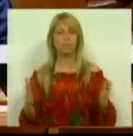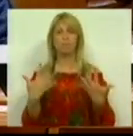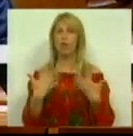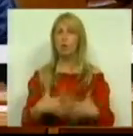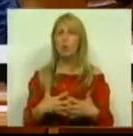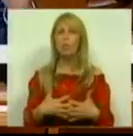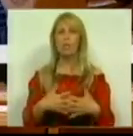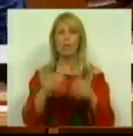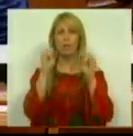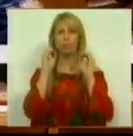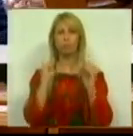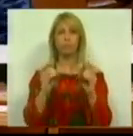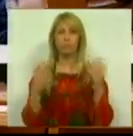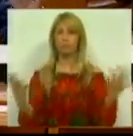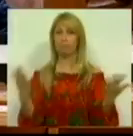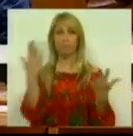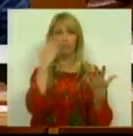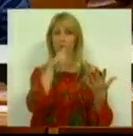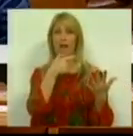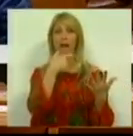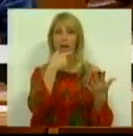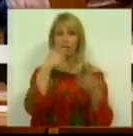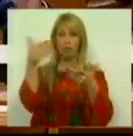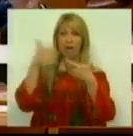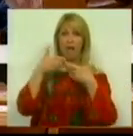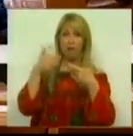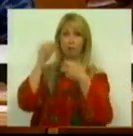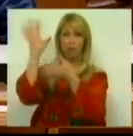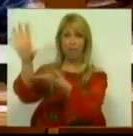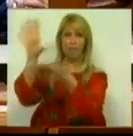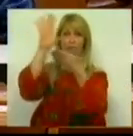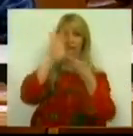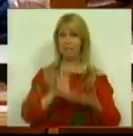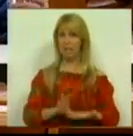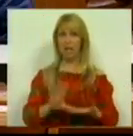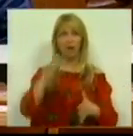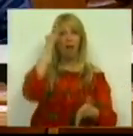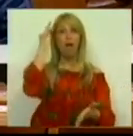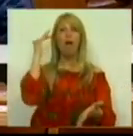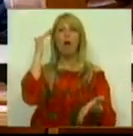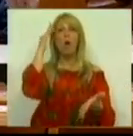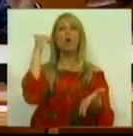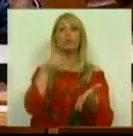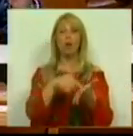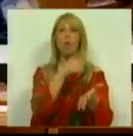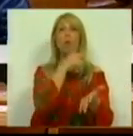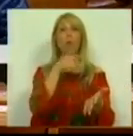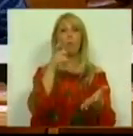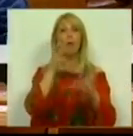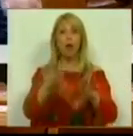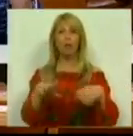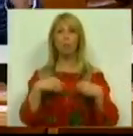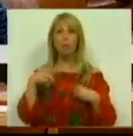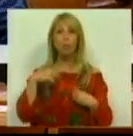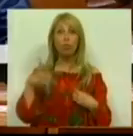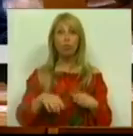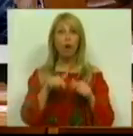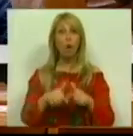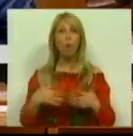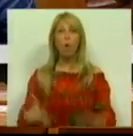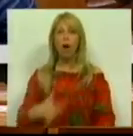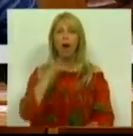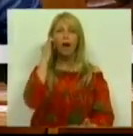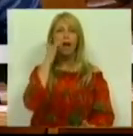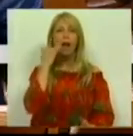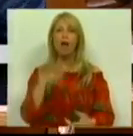dúvida, sem esta assistência financeira e os consequentes compromissos assumidos, Portugal estaria hoje com gravíssimos